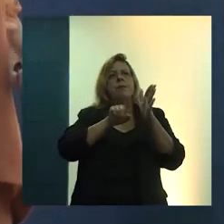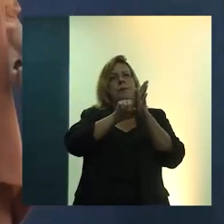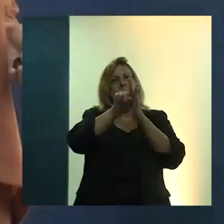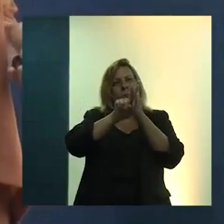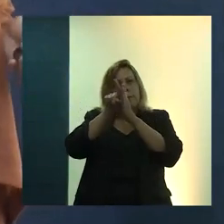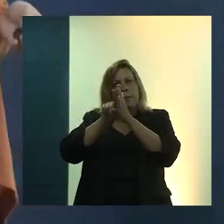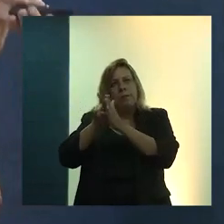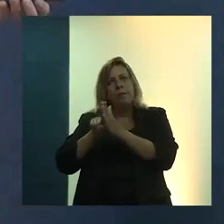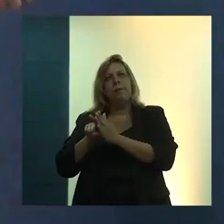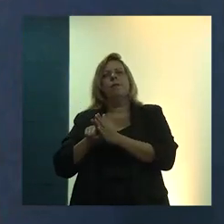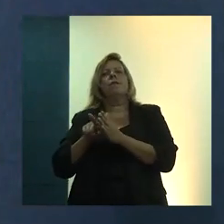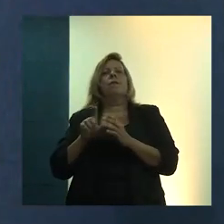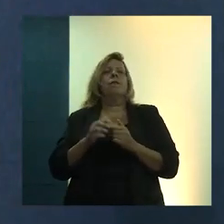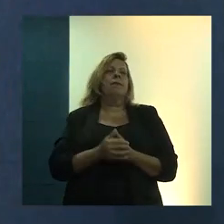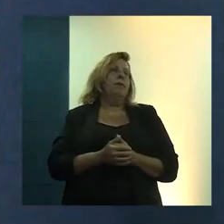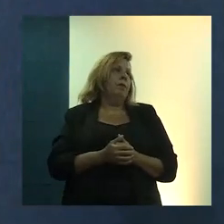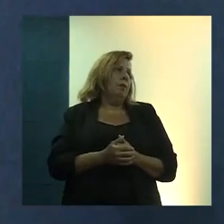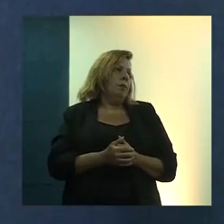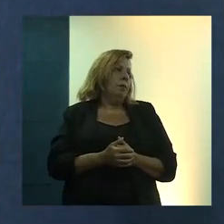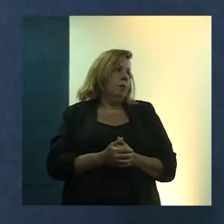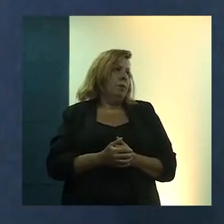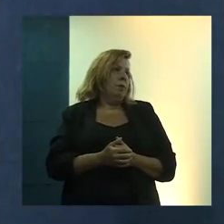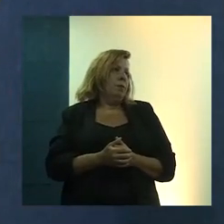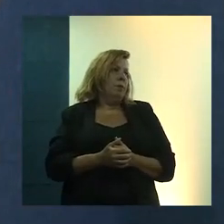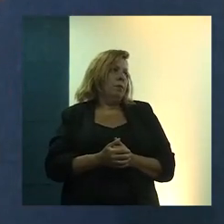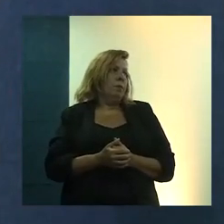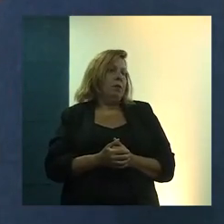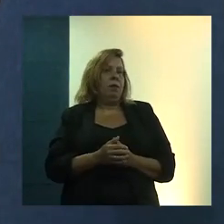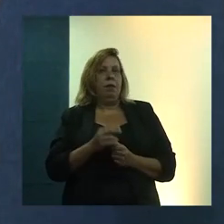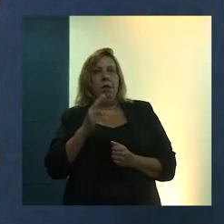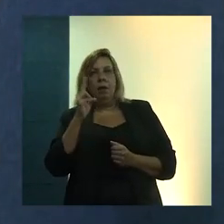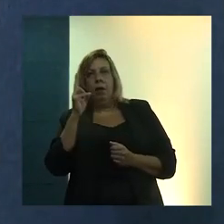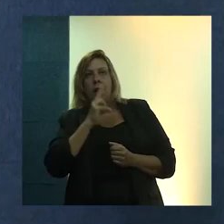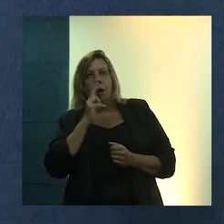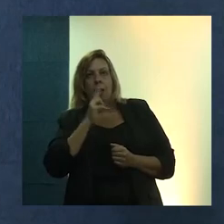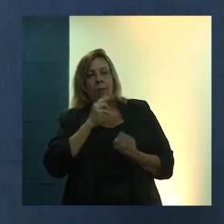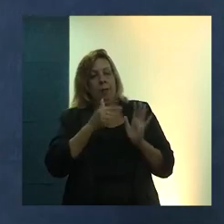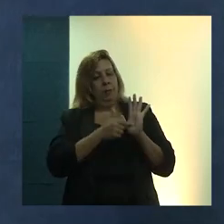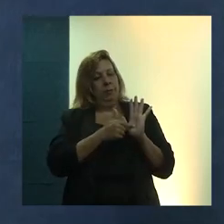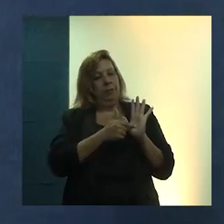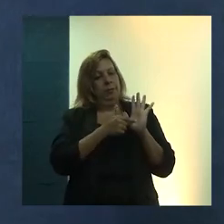Essa foi a nossa atuação. Eu vou rapidamente mostrar aqui